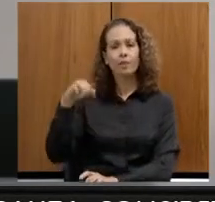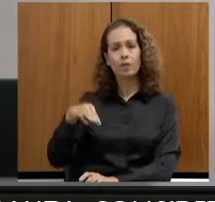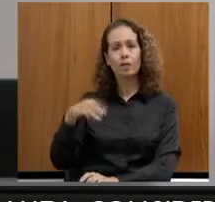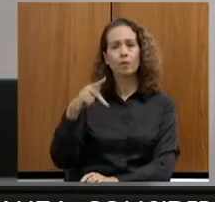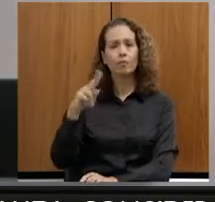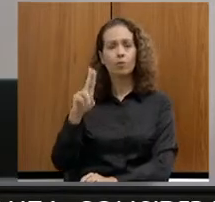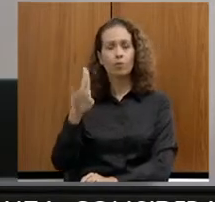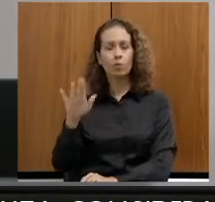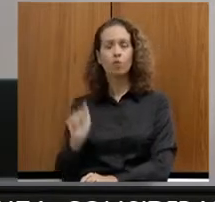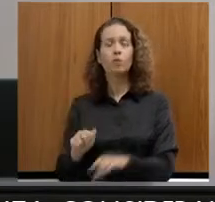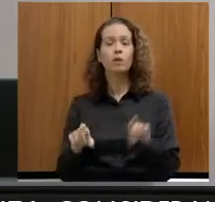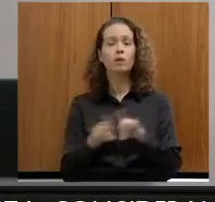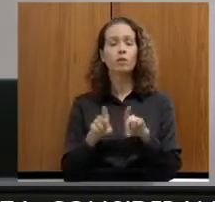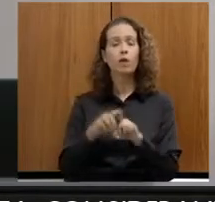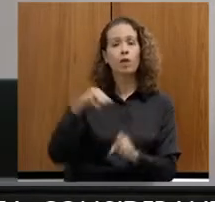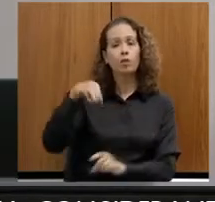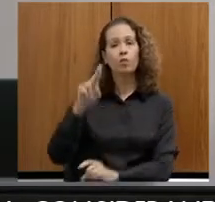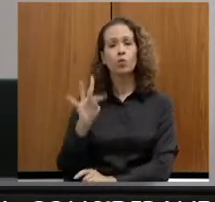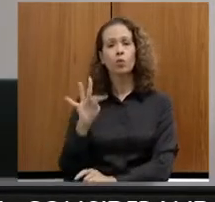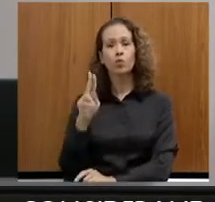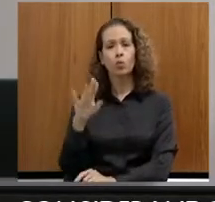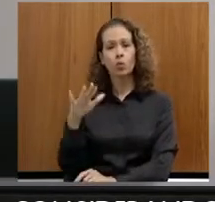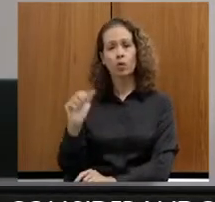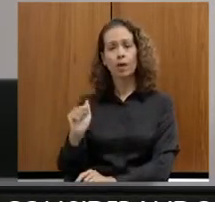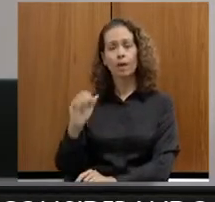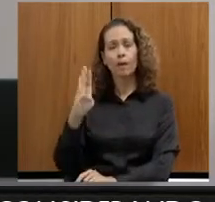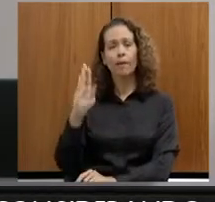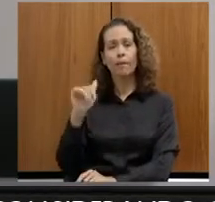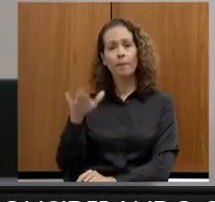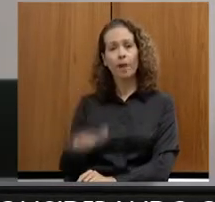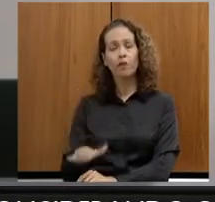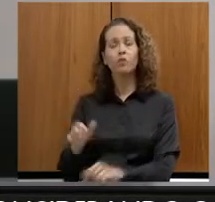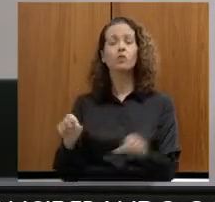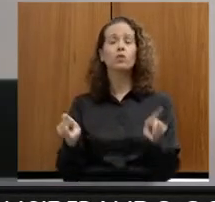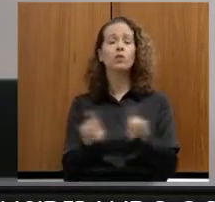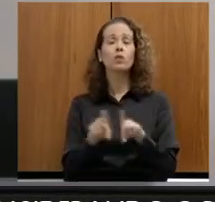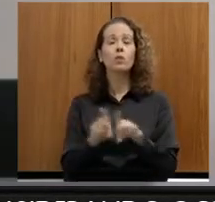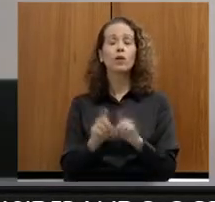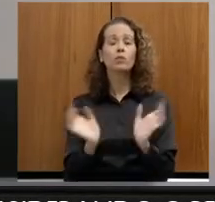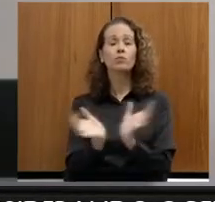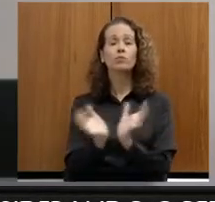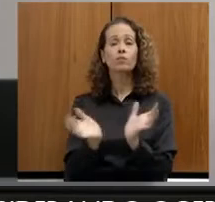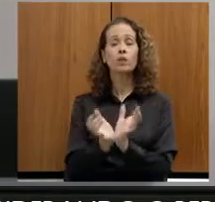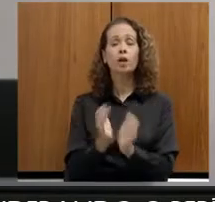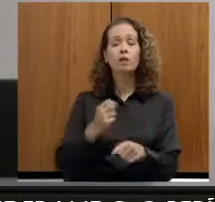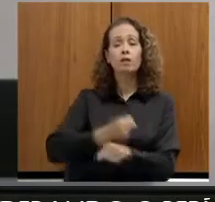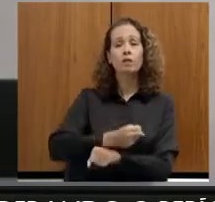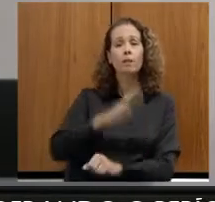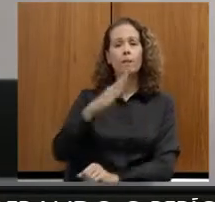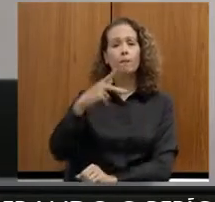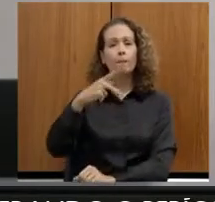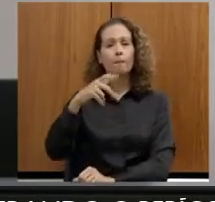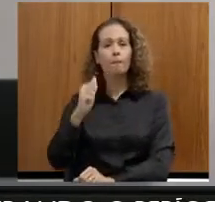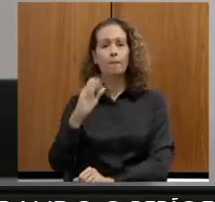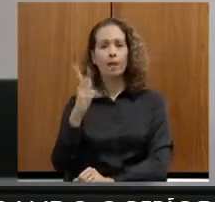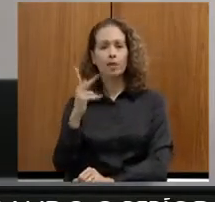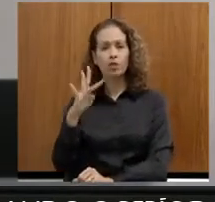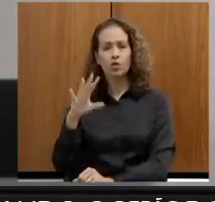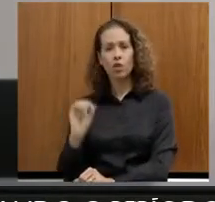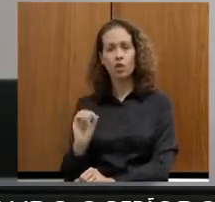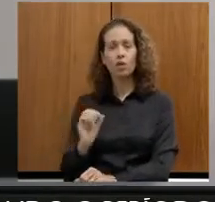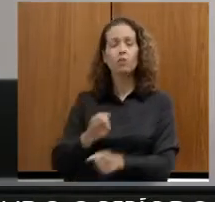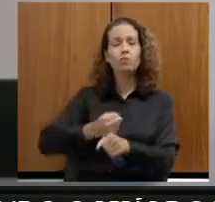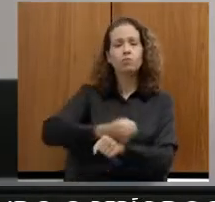Quilombola Mutuca de Baixo, Comunidade Quilombola Lavrinha, Comunidade Quilombola Pacheco, Comunidade Quilombola